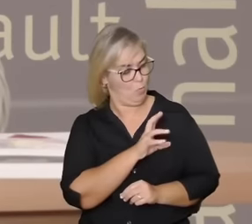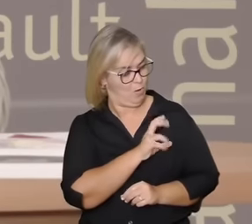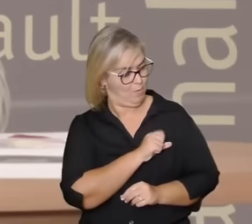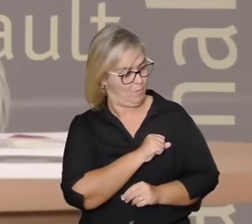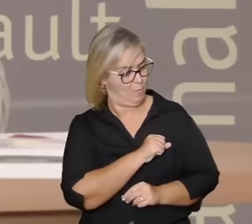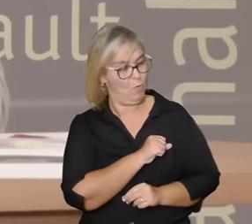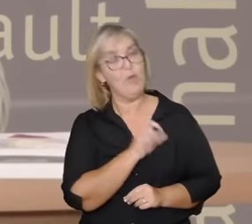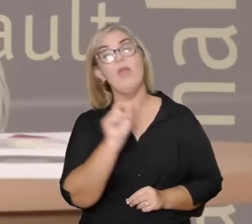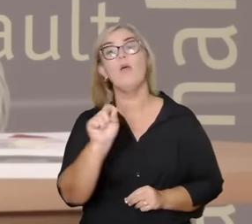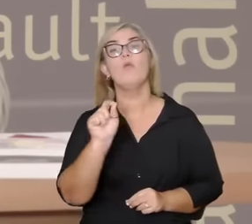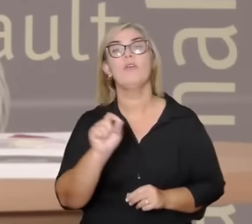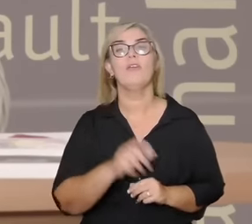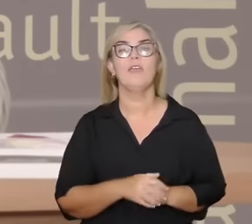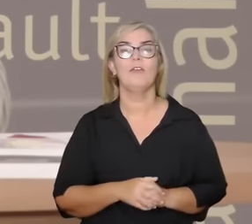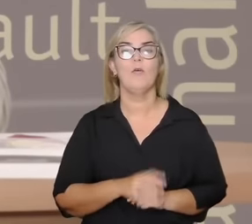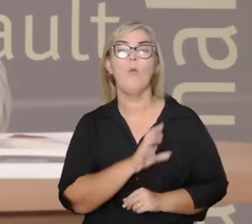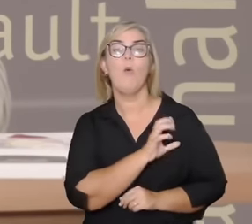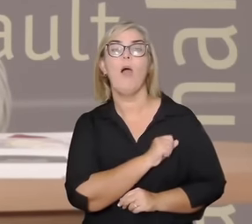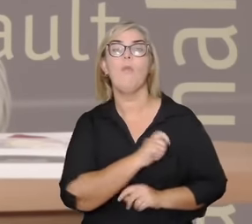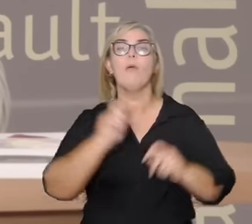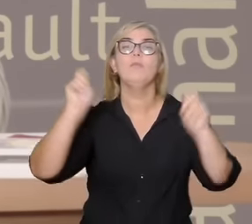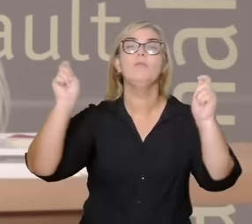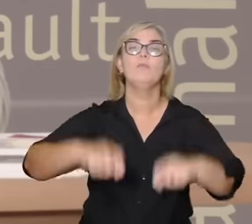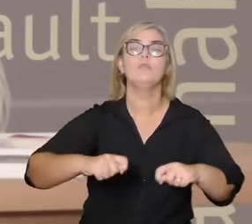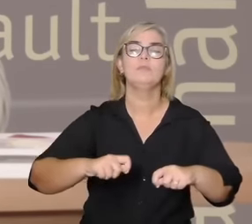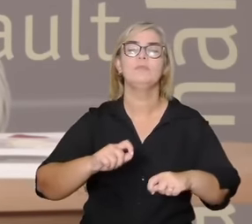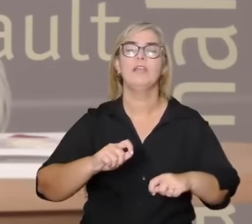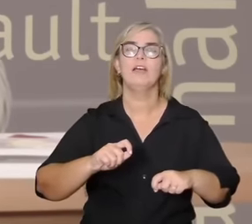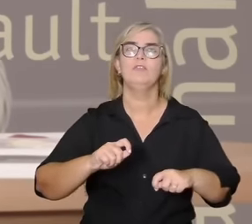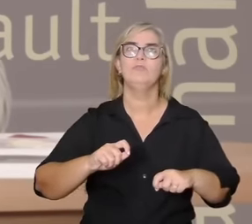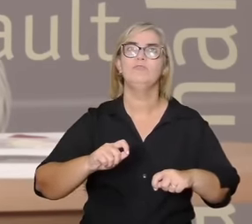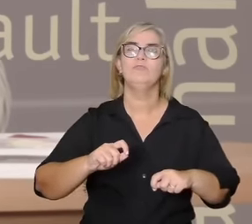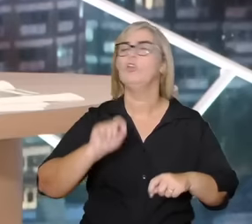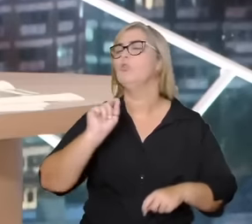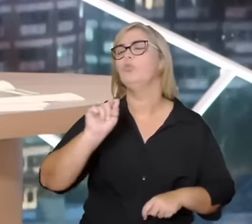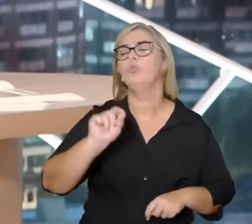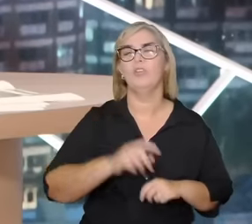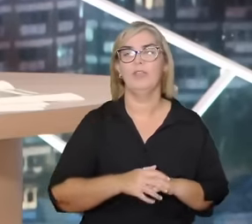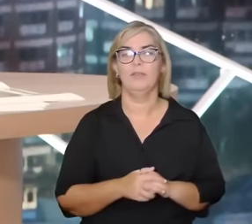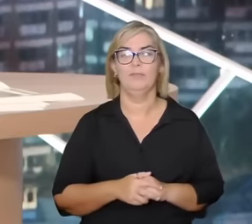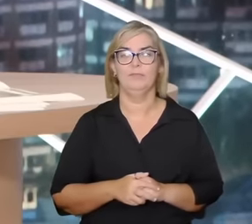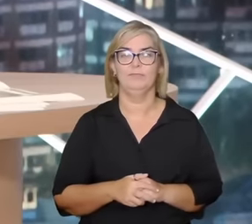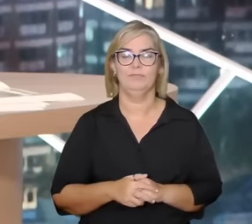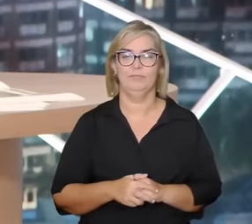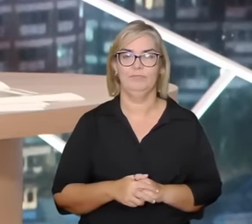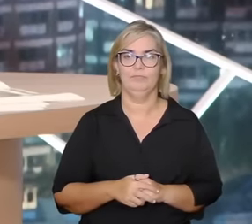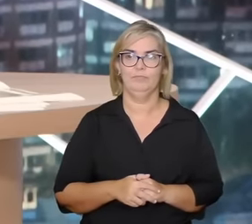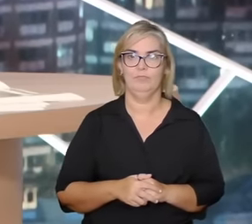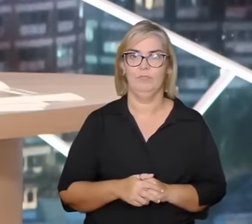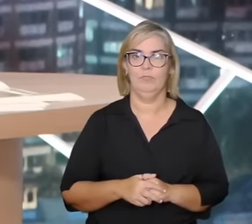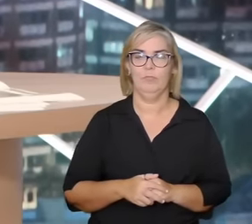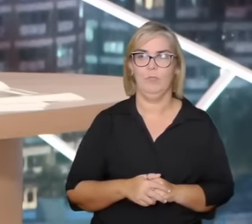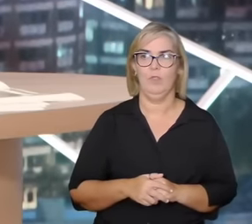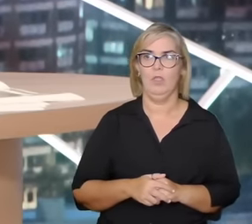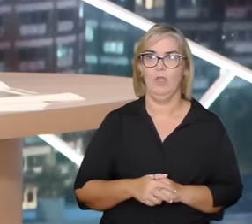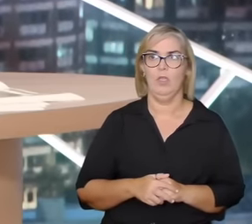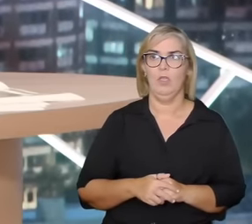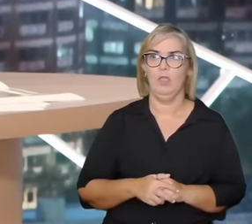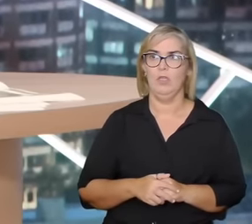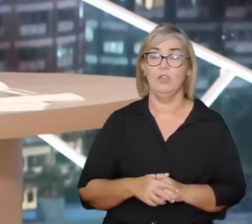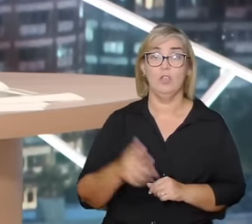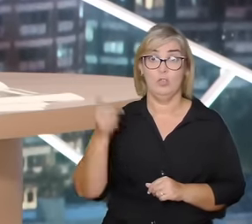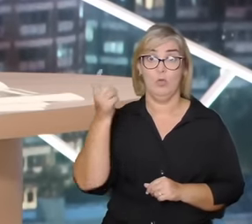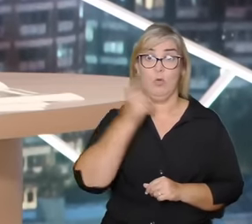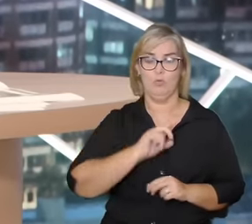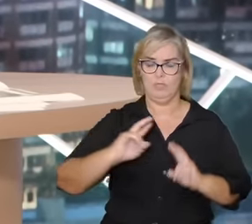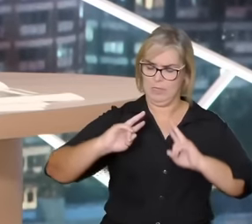cura um tipo de possibilidade de fazer com que o nosso encontro conosco seja